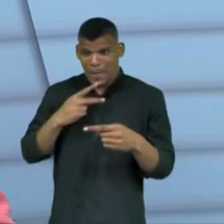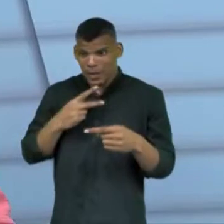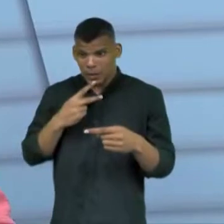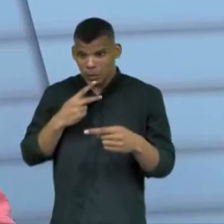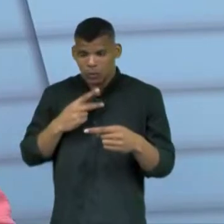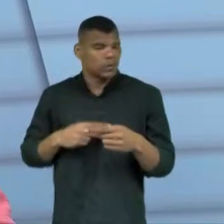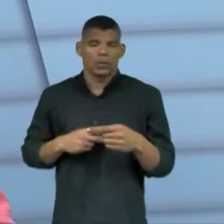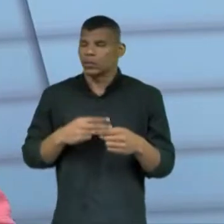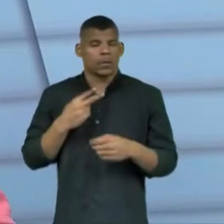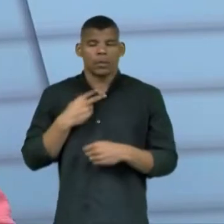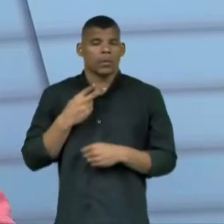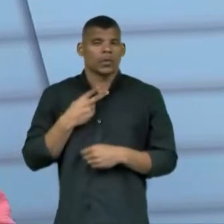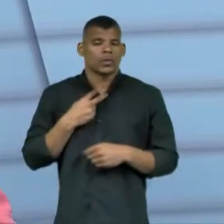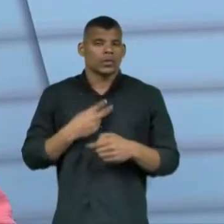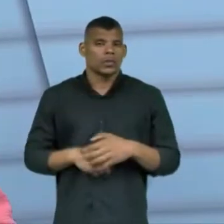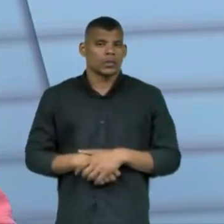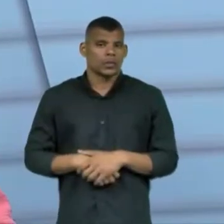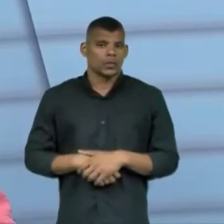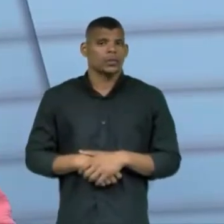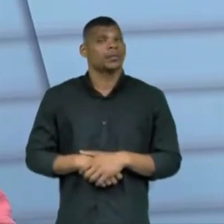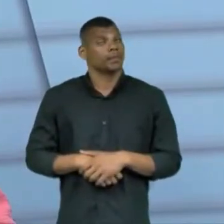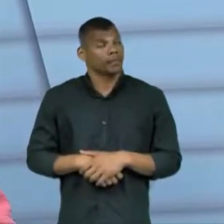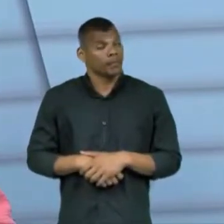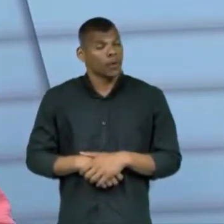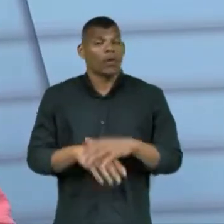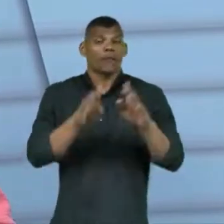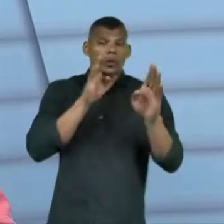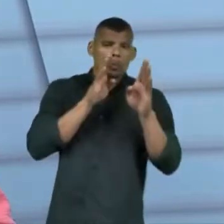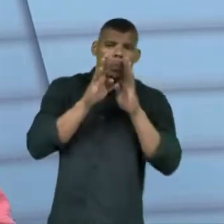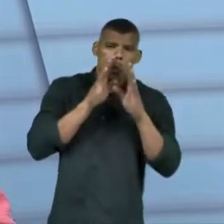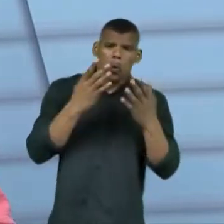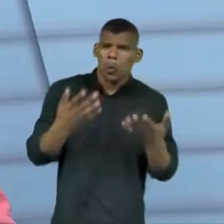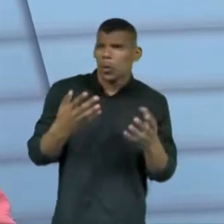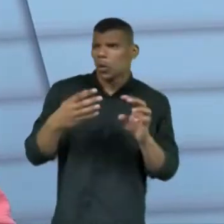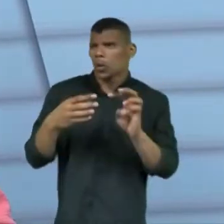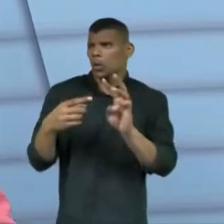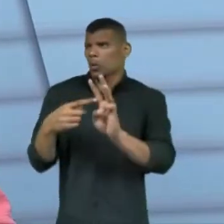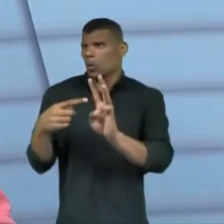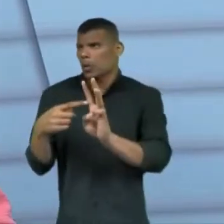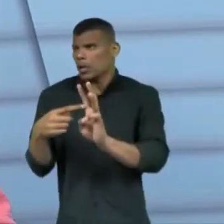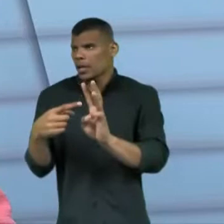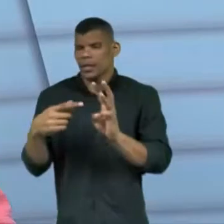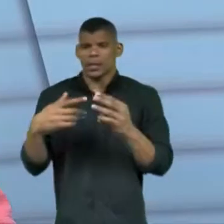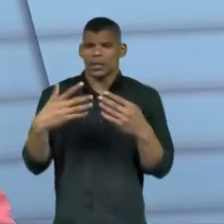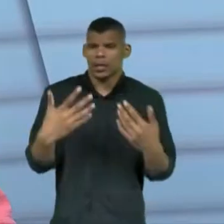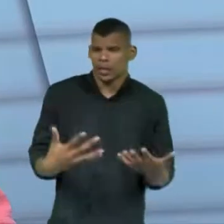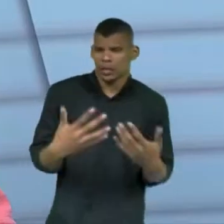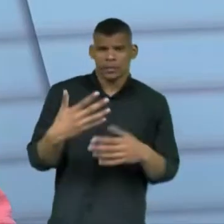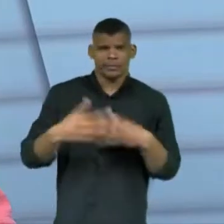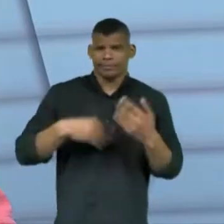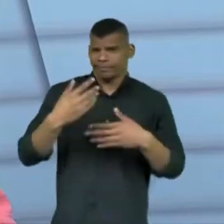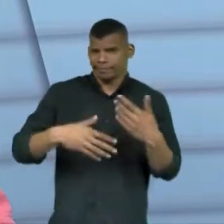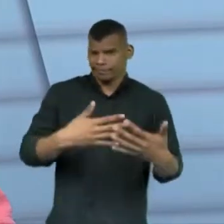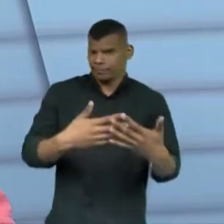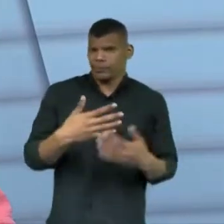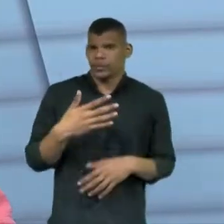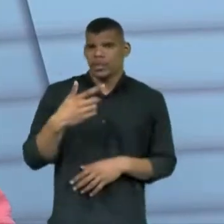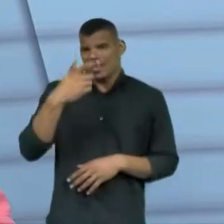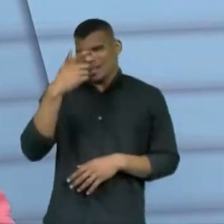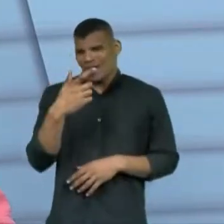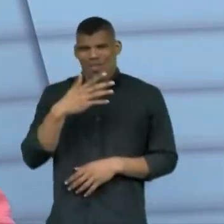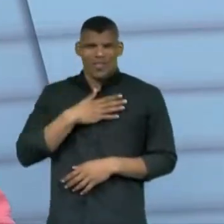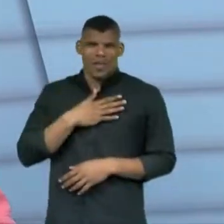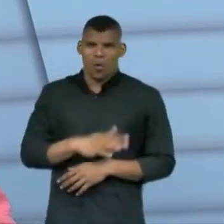fiz uma postagem em Facebook, Twitter, manifestando minha preferência ou não, para algum